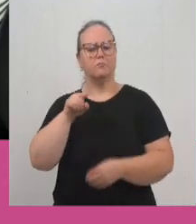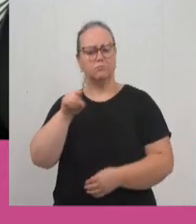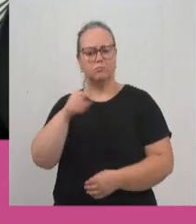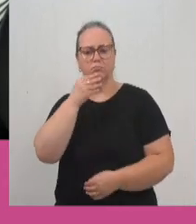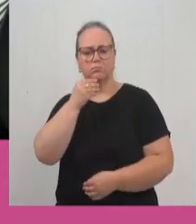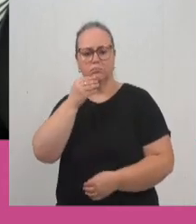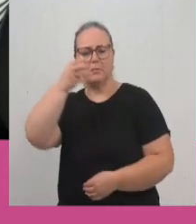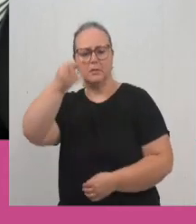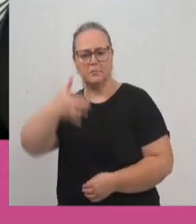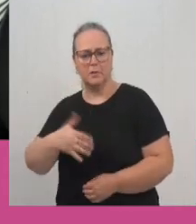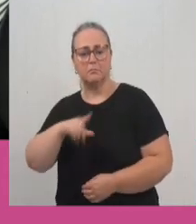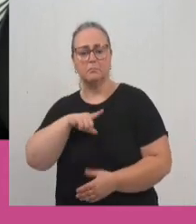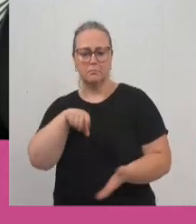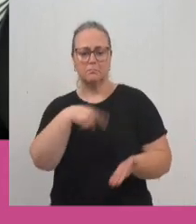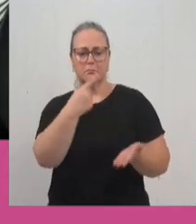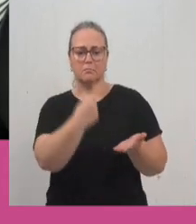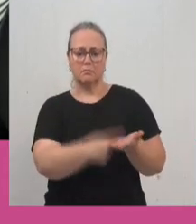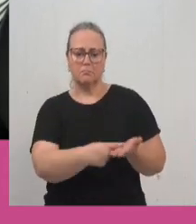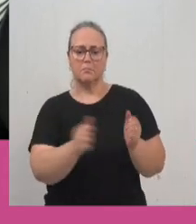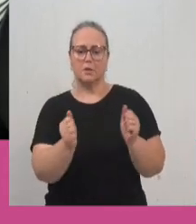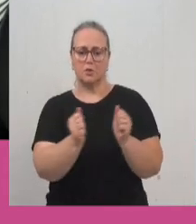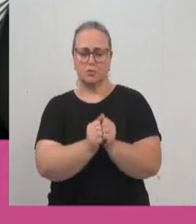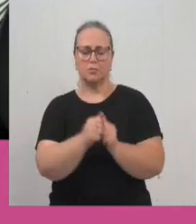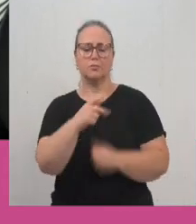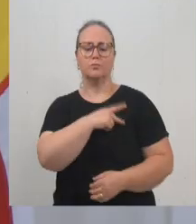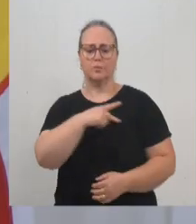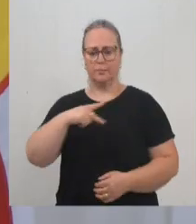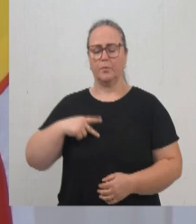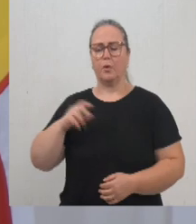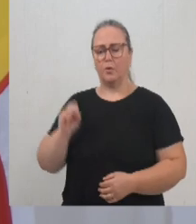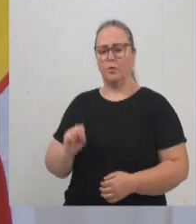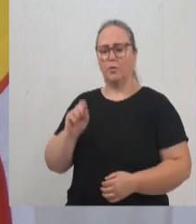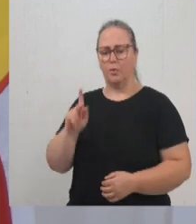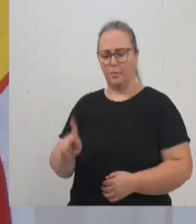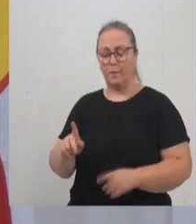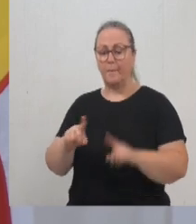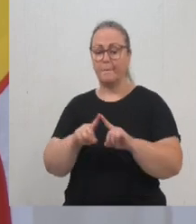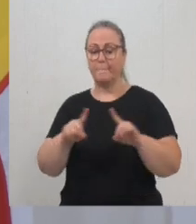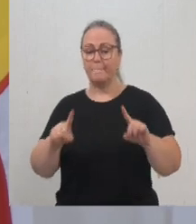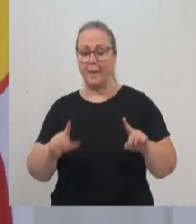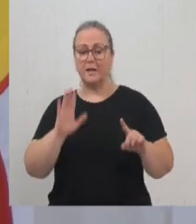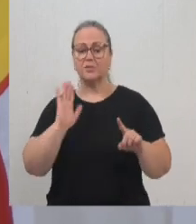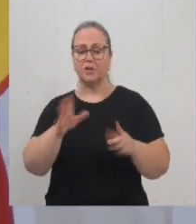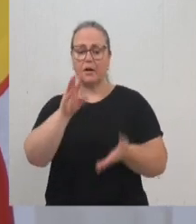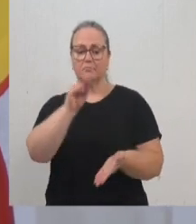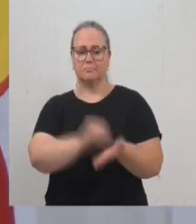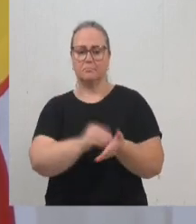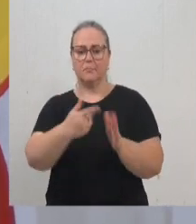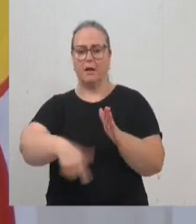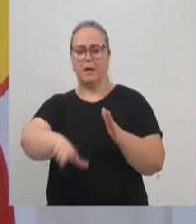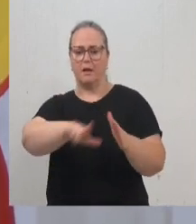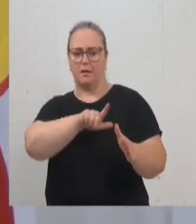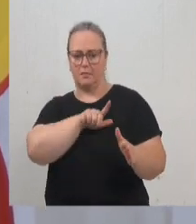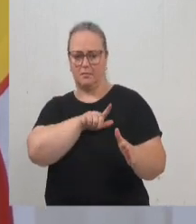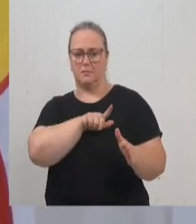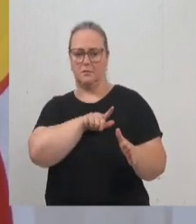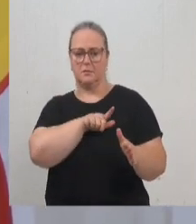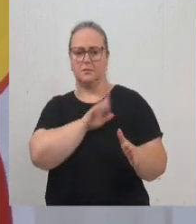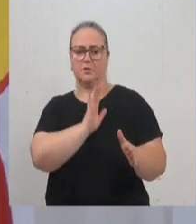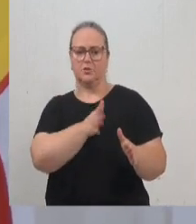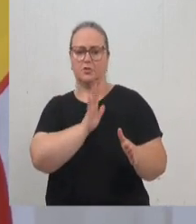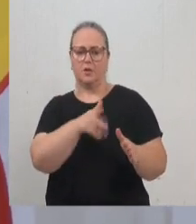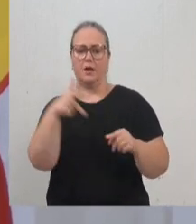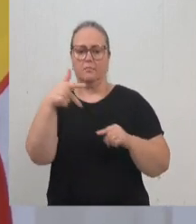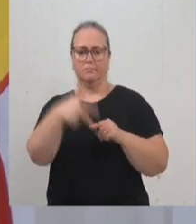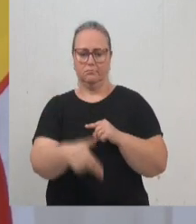comprometimento com as contas públicas, mas há um detalhe. Já havia sido marcado antecipadamente essa